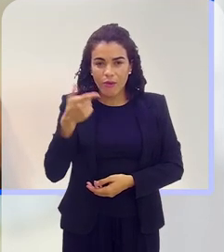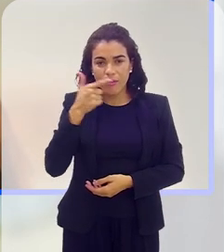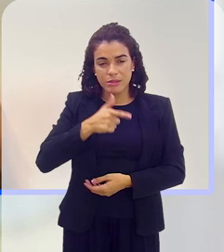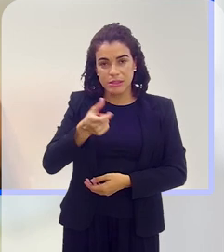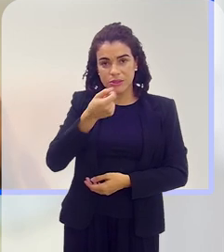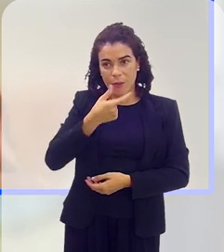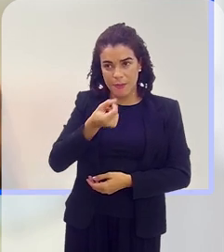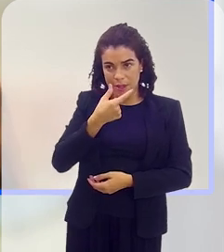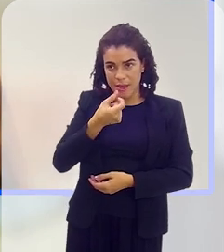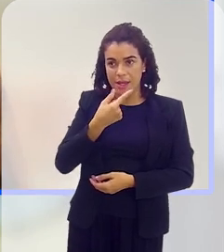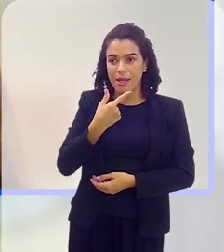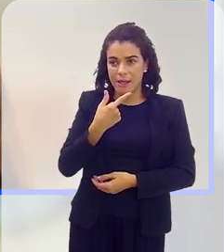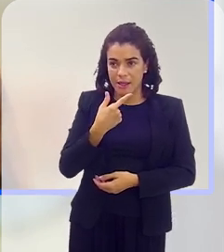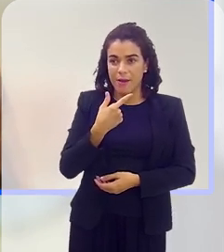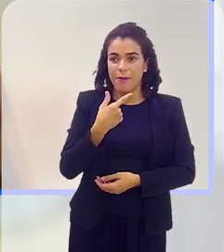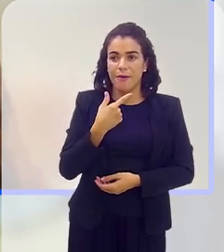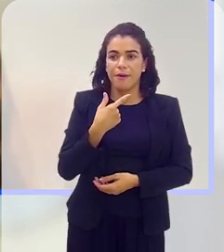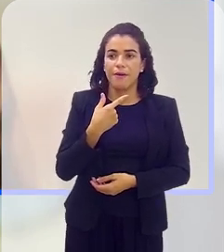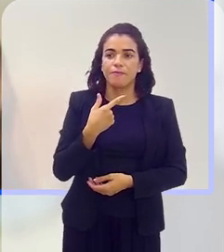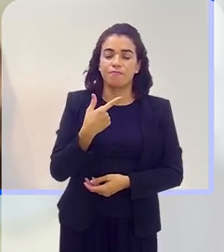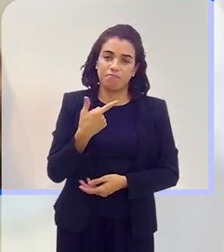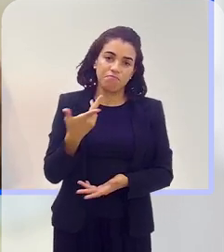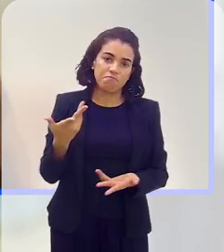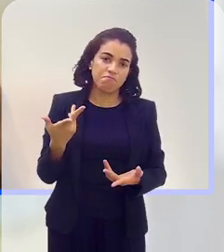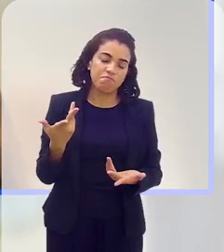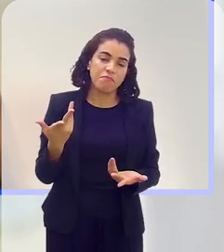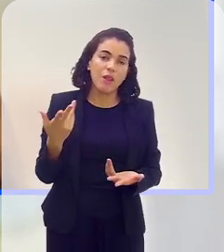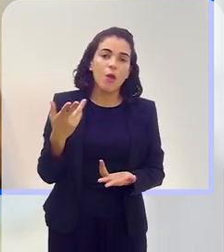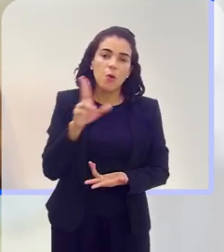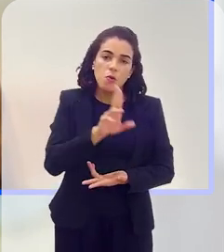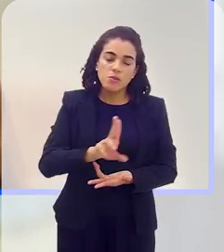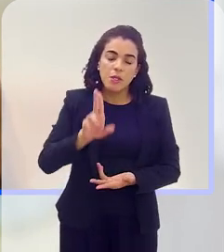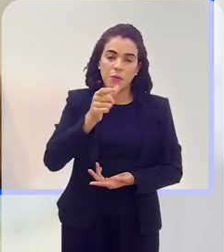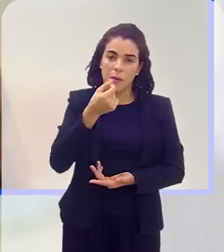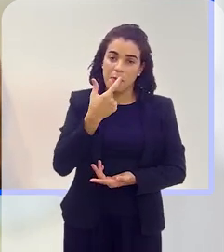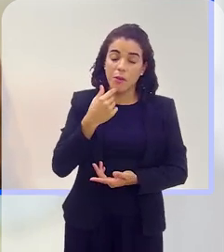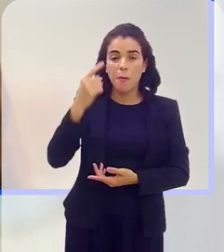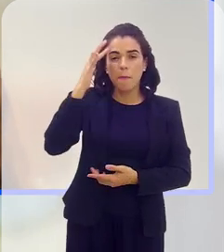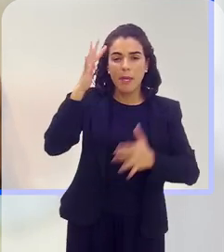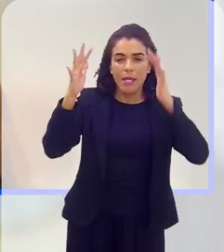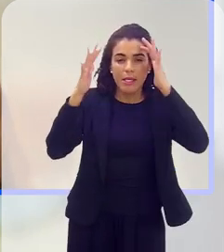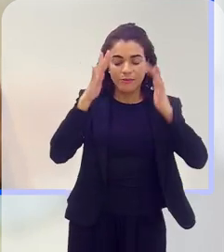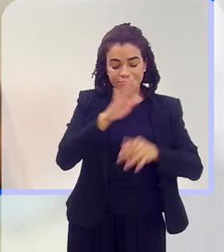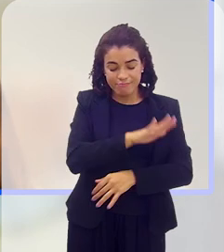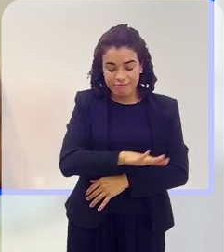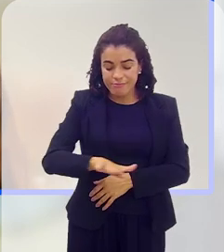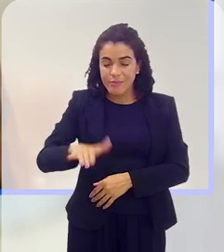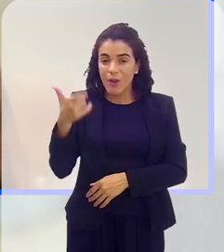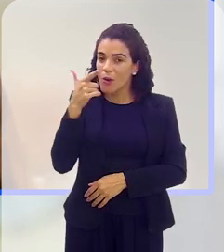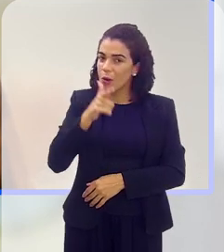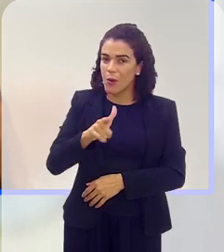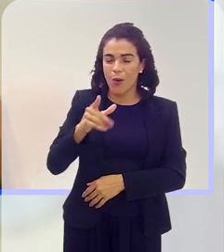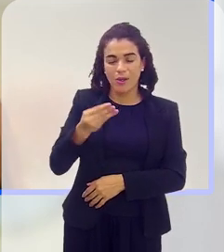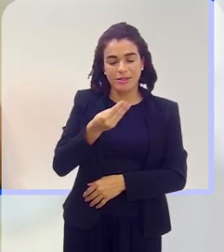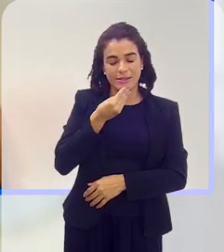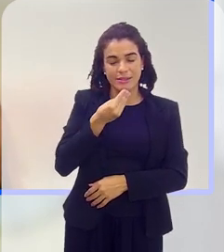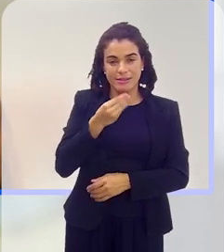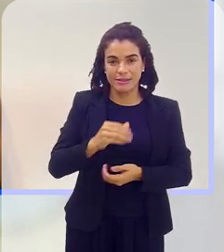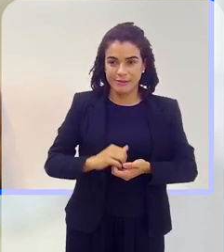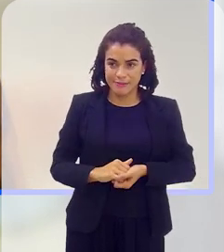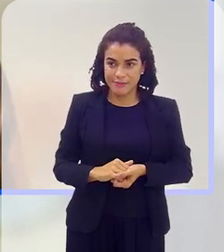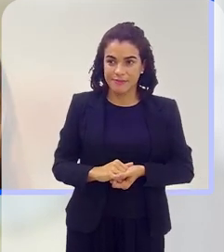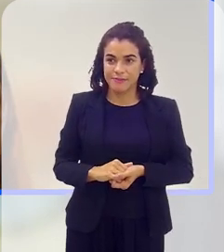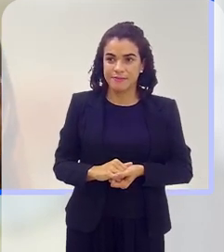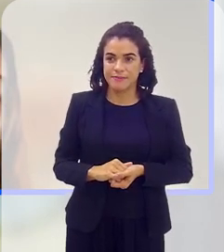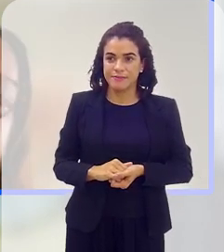na medicação, nesse, sendo contemplada, ainda utilizar, eu fico pensando nas crianças que ainda não tiveram essa oportunidade.